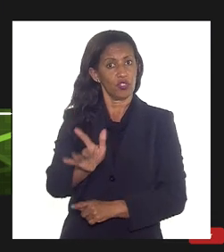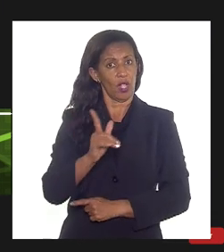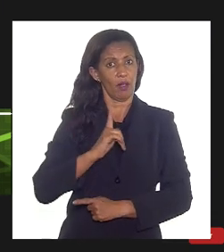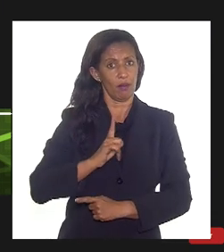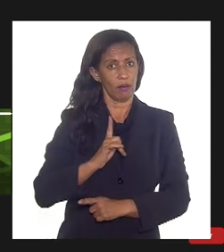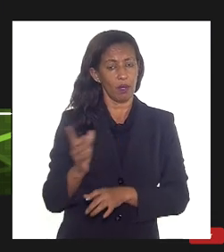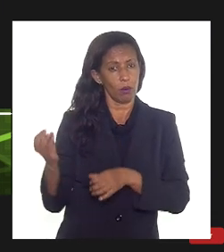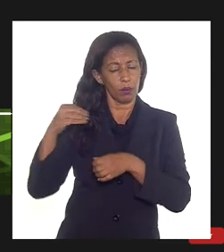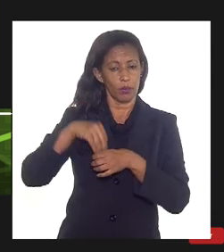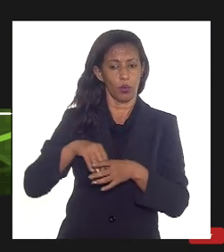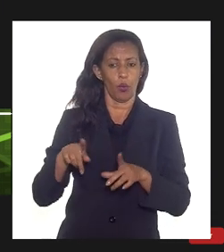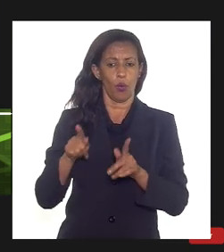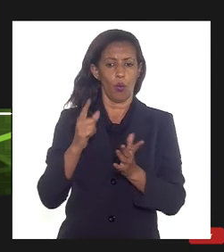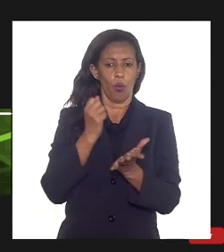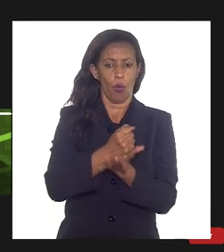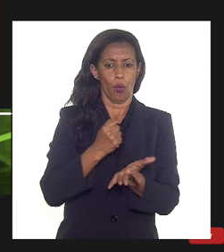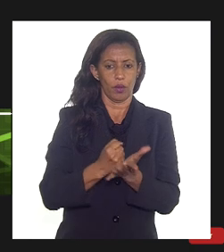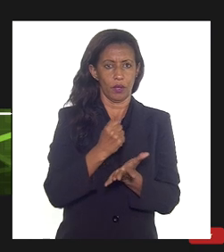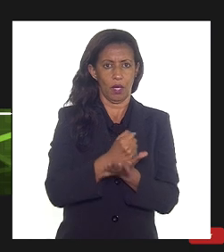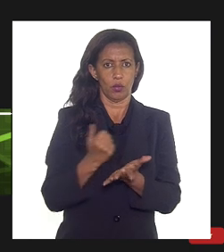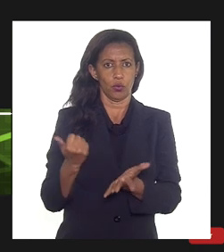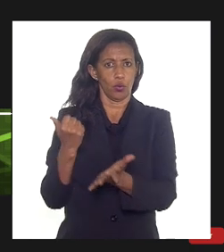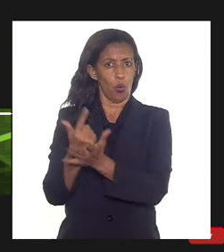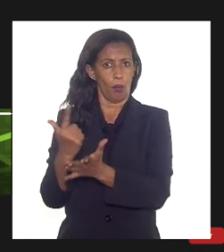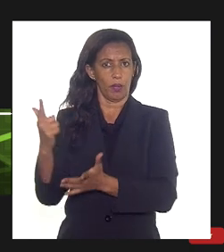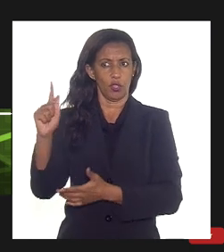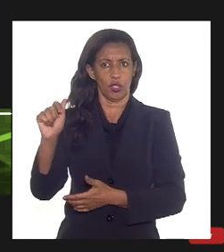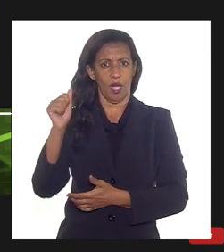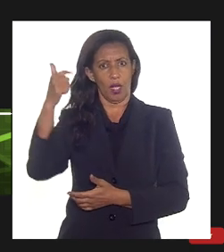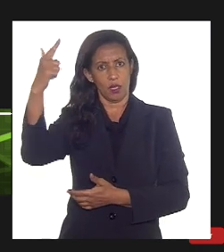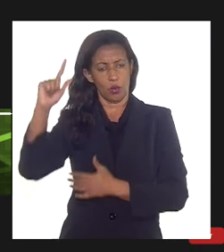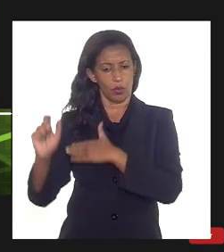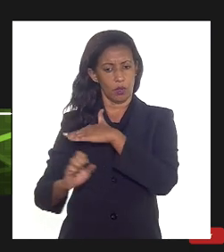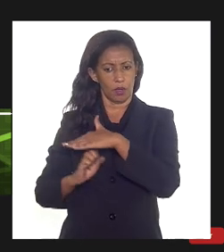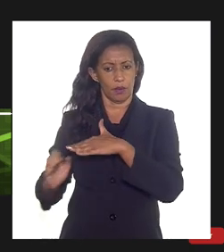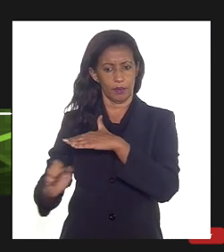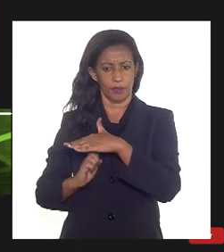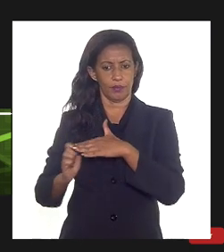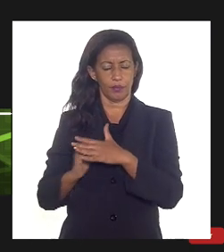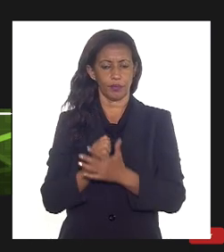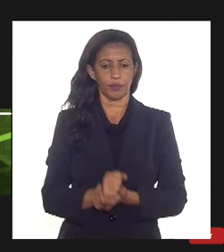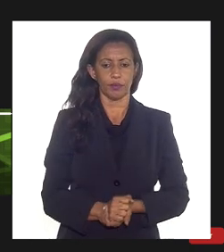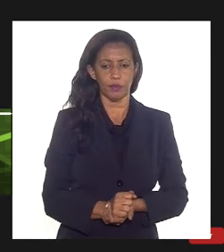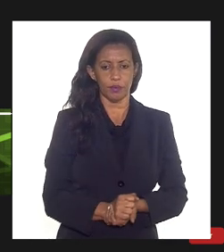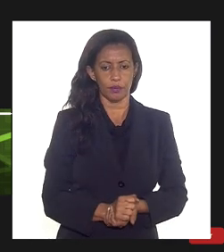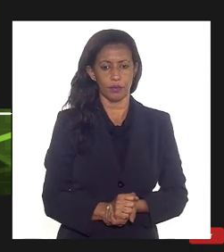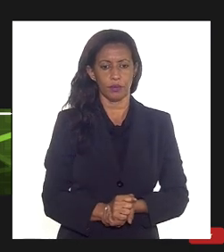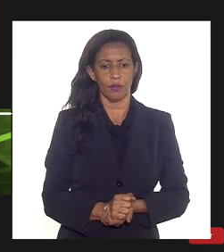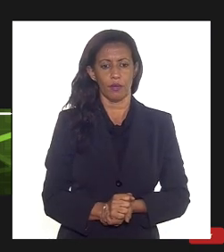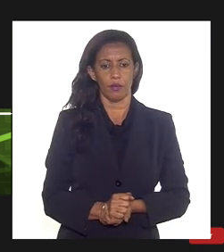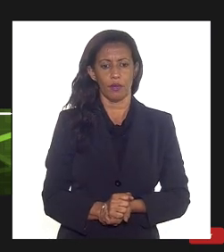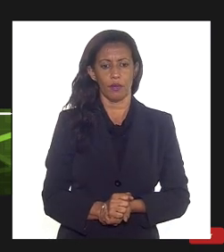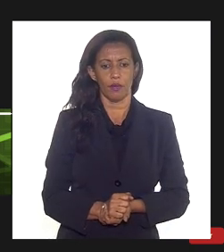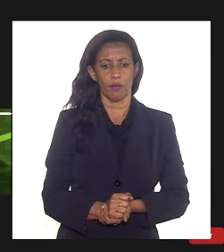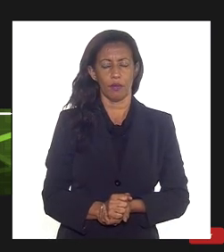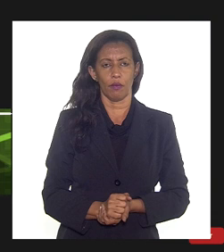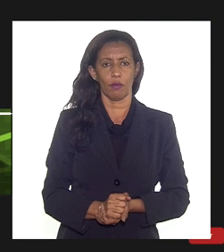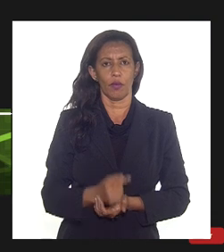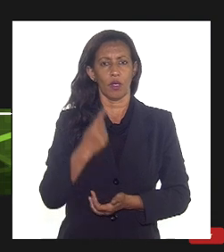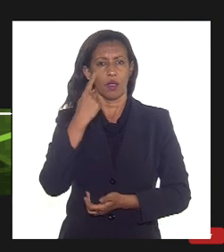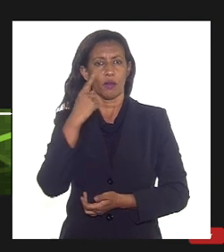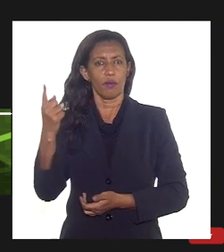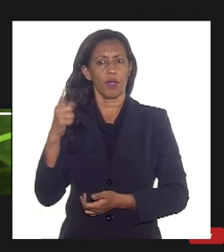incluído em contratos de compra de gás de outros produtores cláusulas de saída permitindo que esses produtores possam